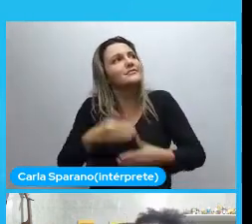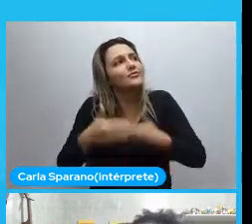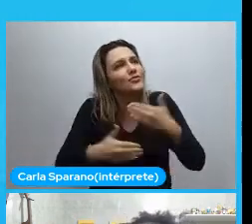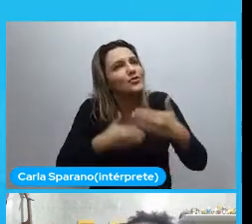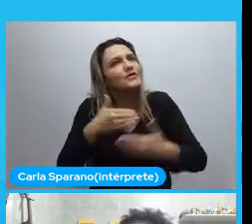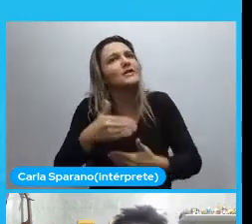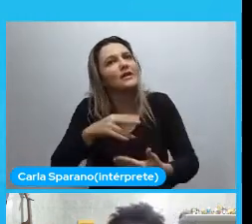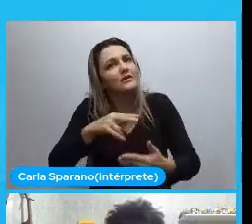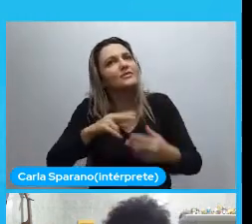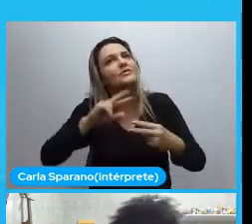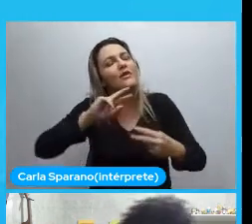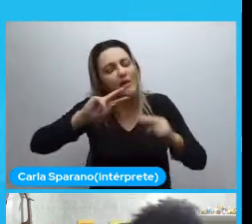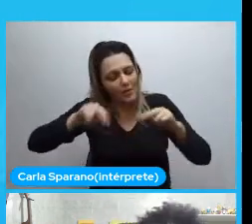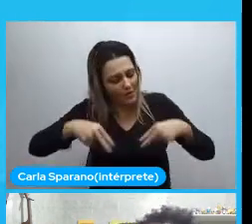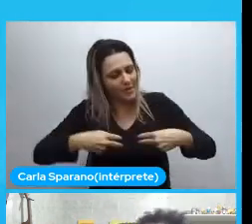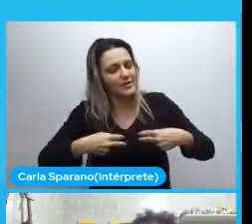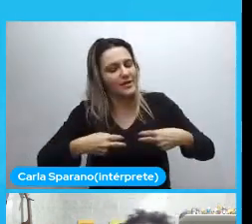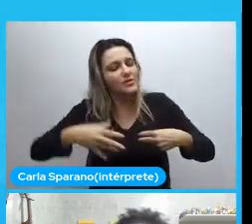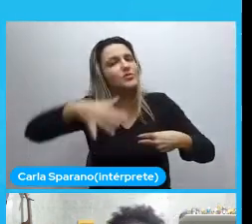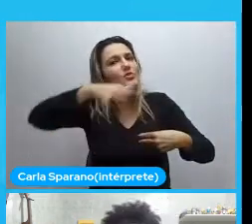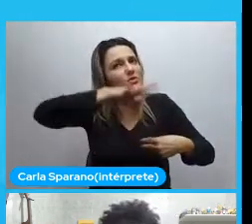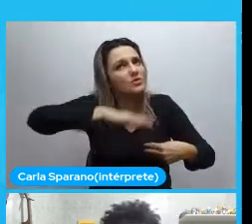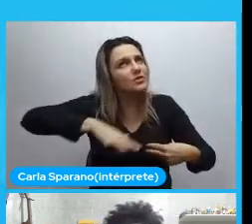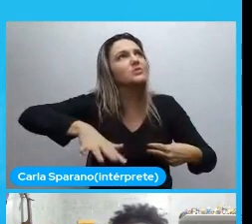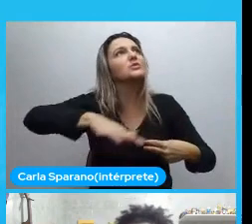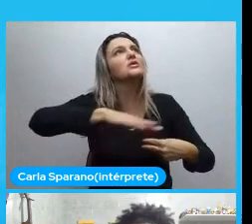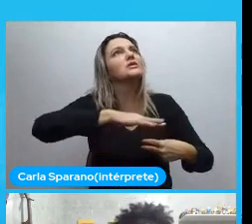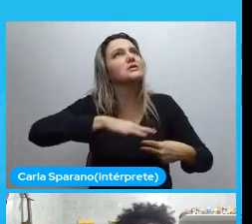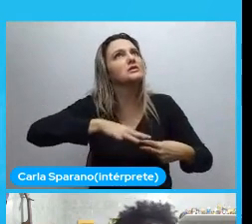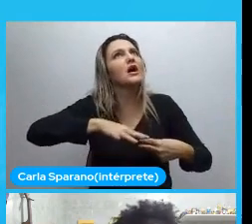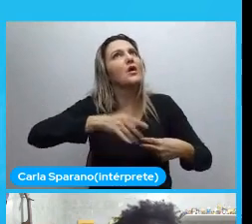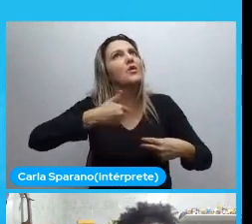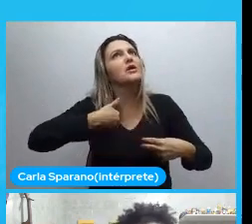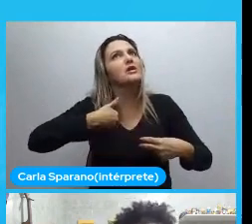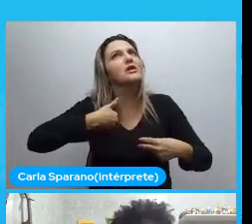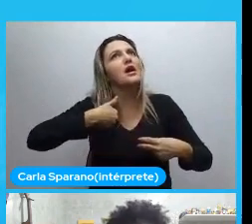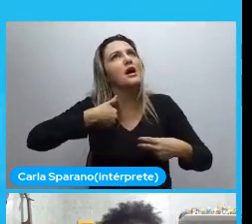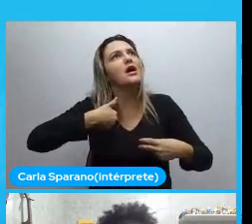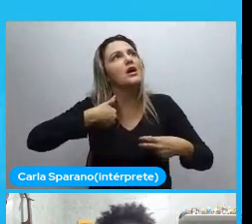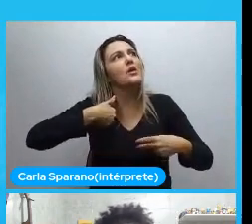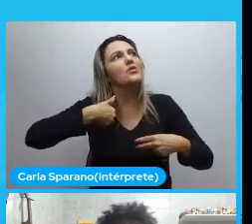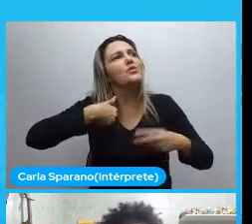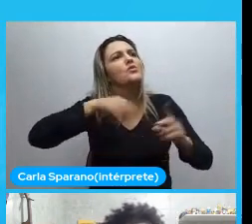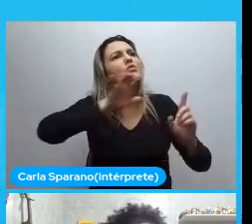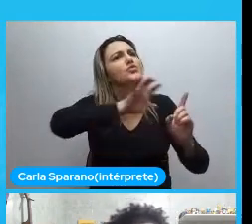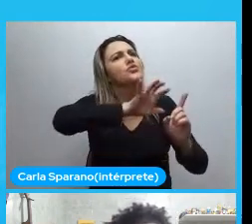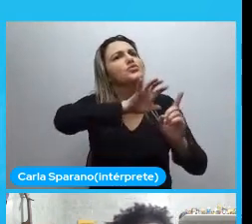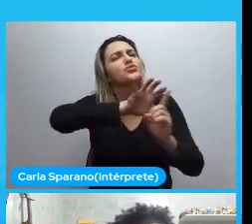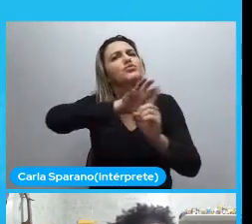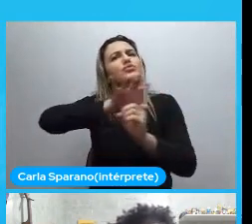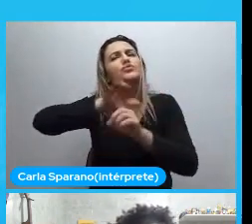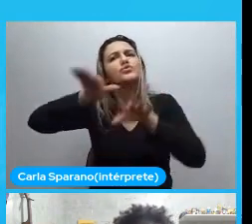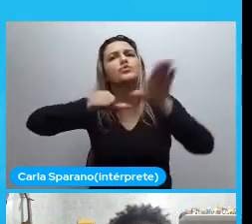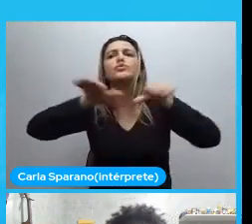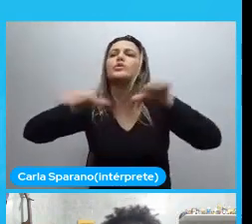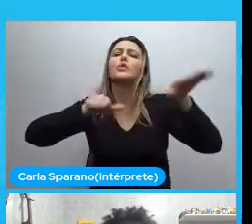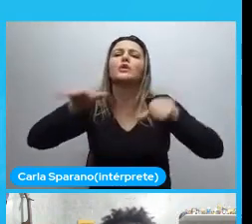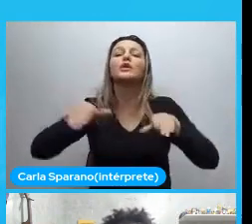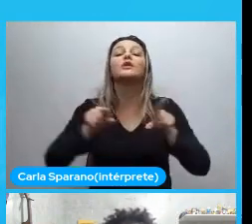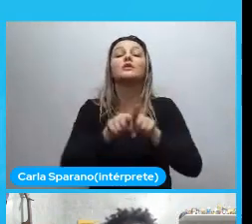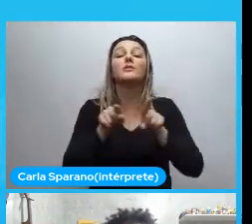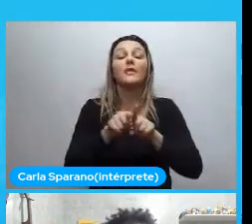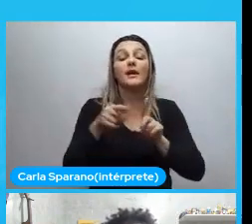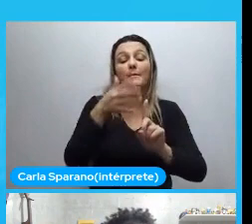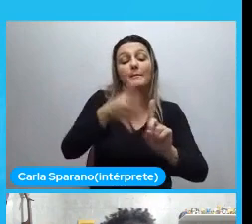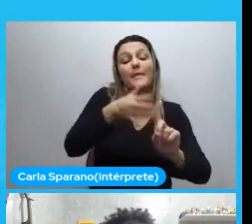partir disso. Eu levo outras pessoas. A estar nesse processo também. Quando o Felipe. Por exemplo. Não sei quem assistiu. palestra de Felipe hoje.